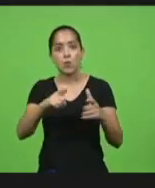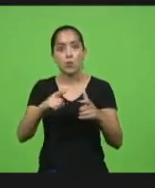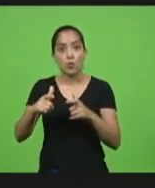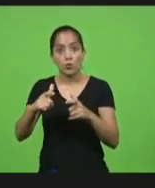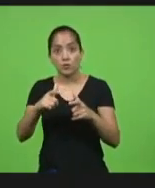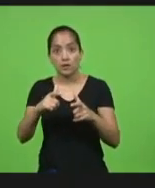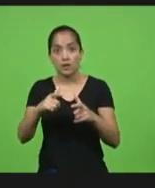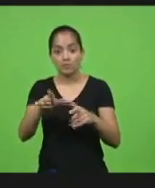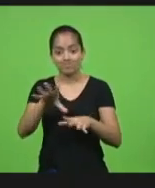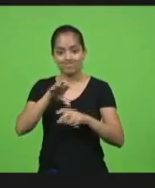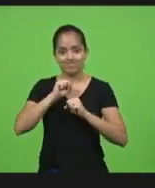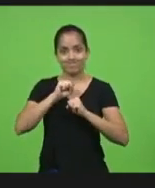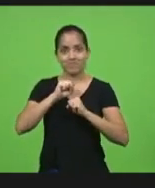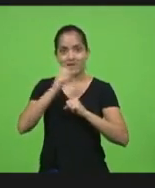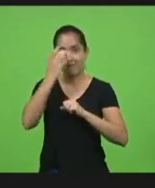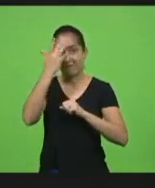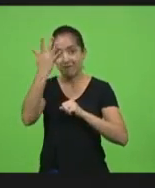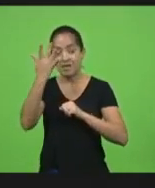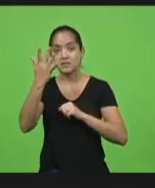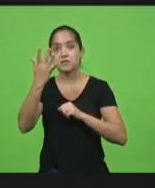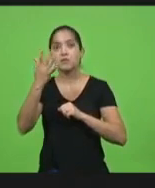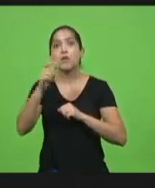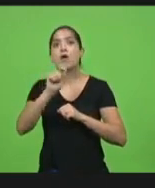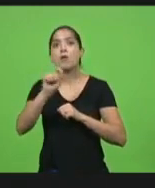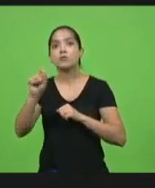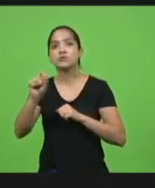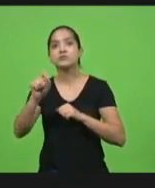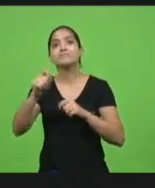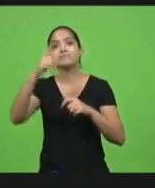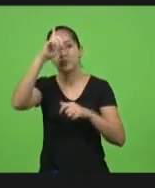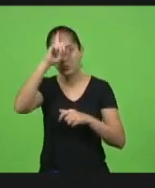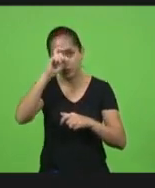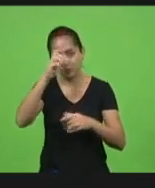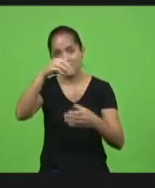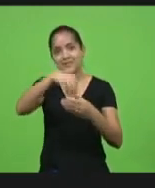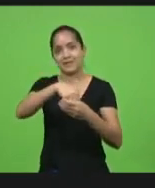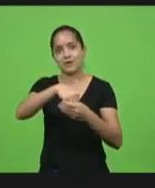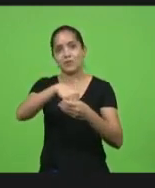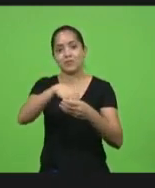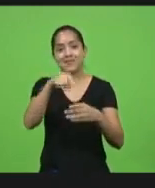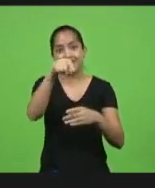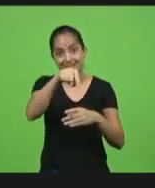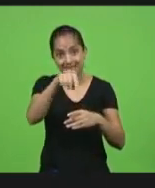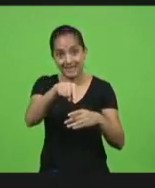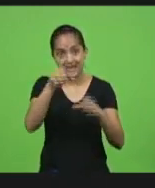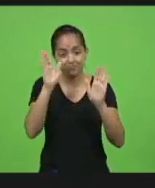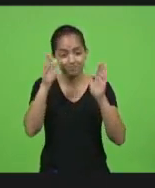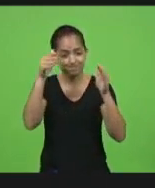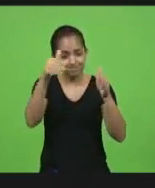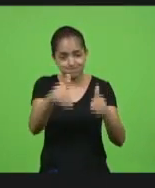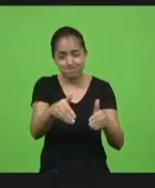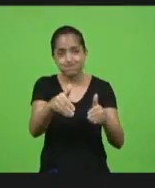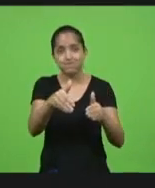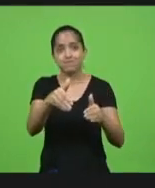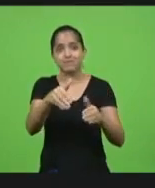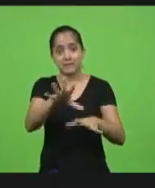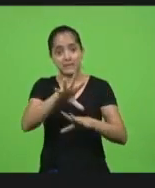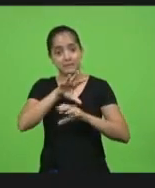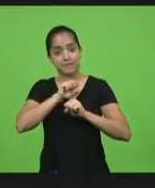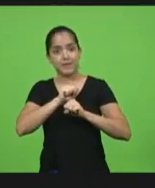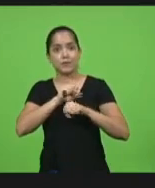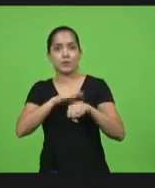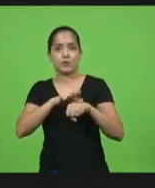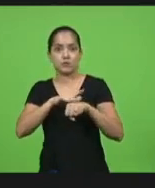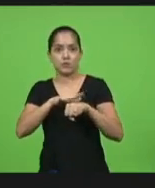contrair o vírus é dentro do hospital porque lá dentro está concentrado pessoas que possuem e tem o vírus que se